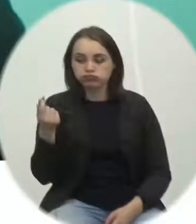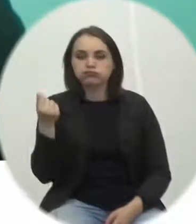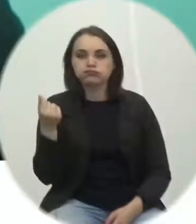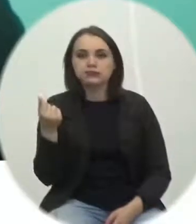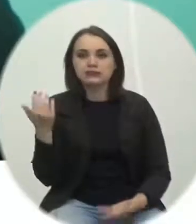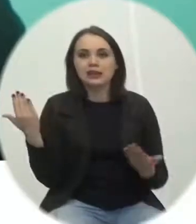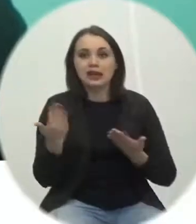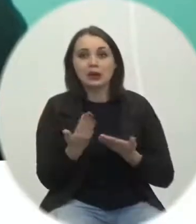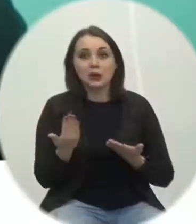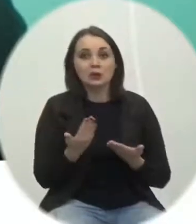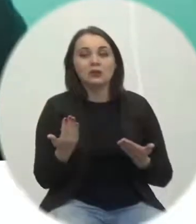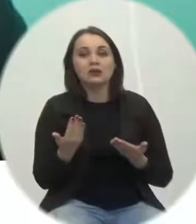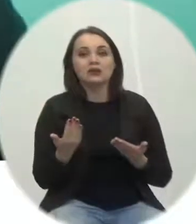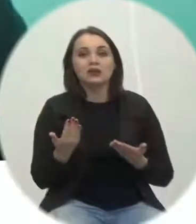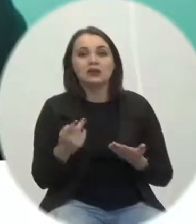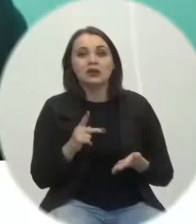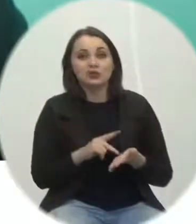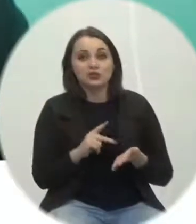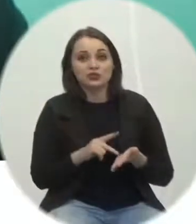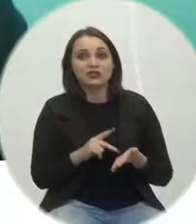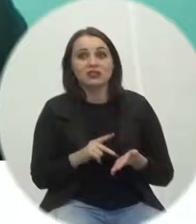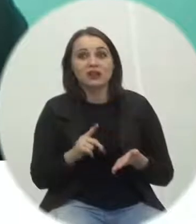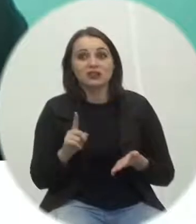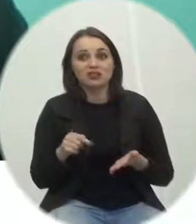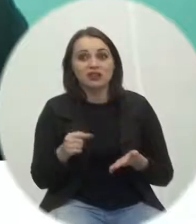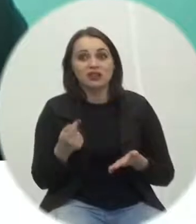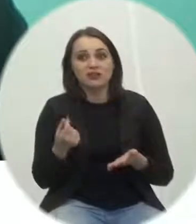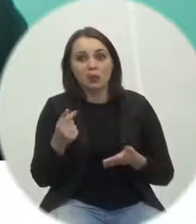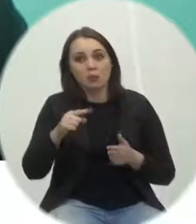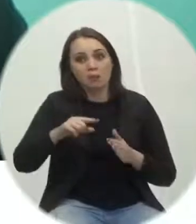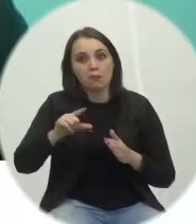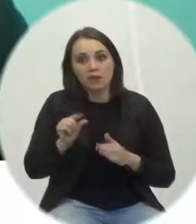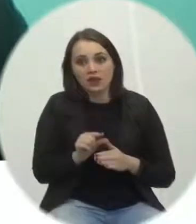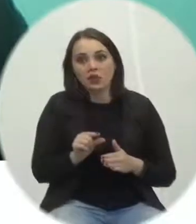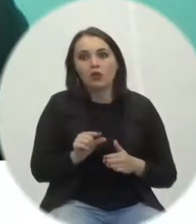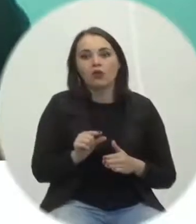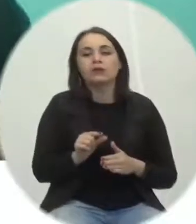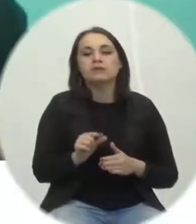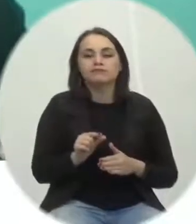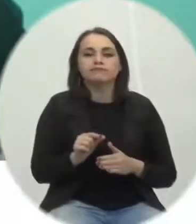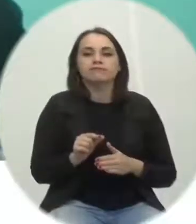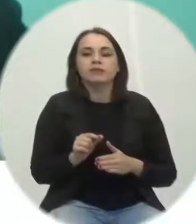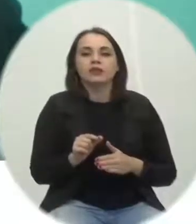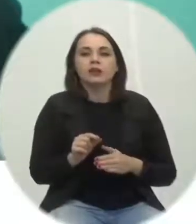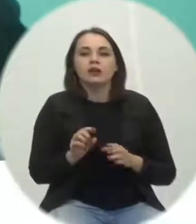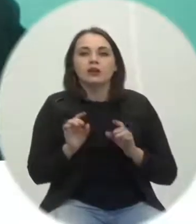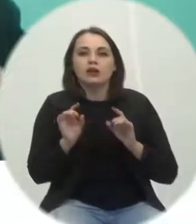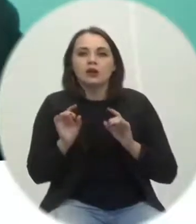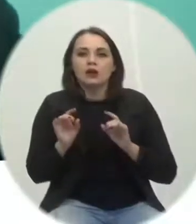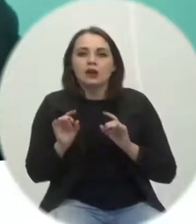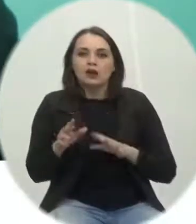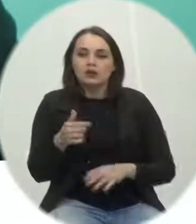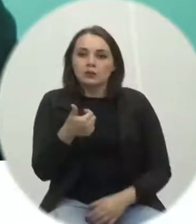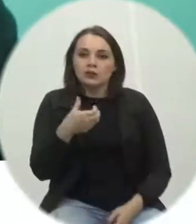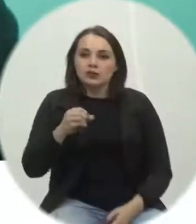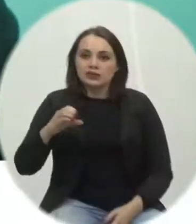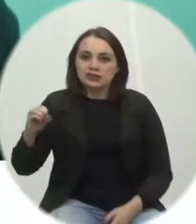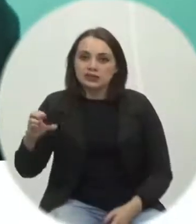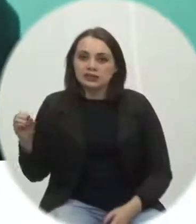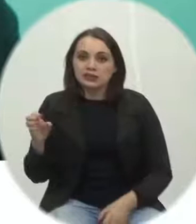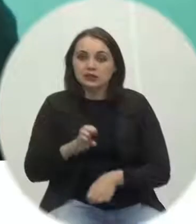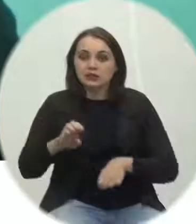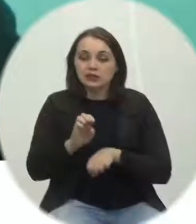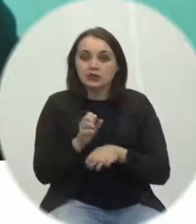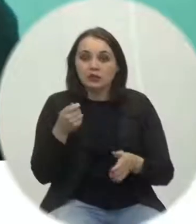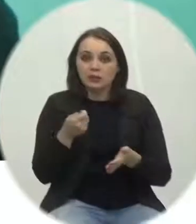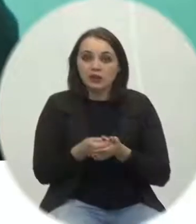o mercado é algo realmente abaixo do mercado e o restante além do R$.600 que o estado está pagando